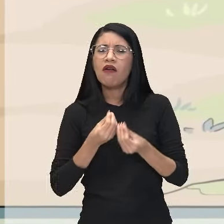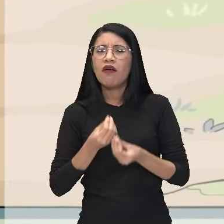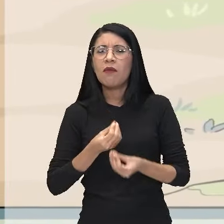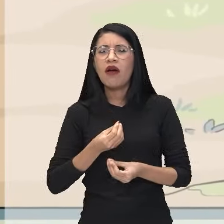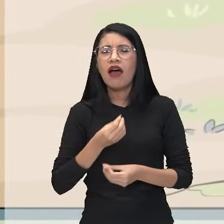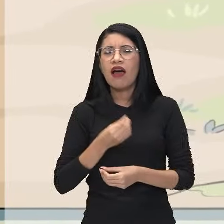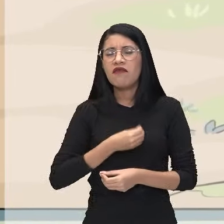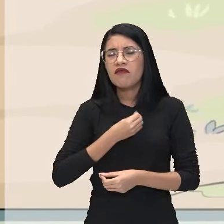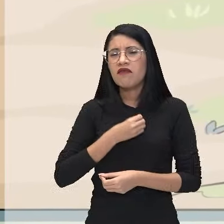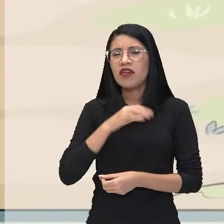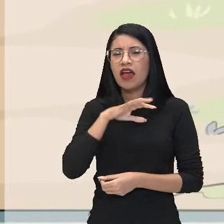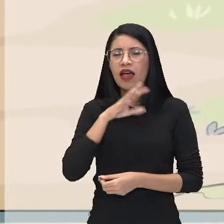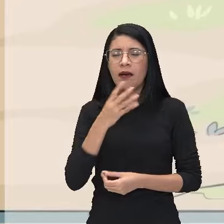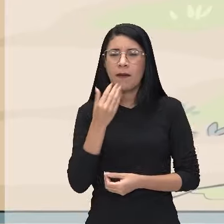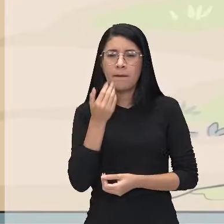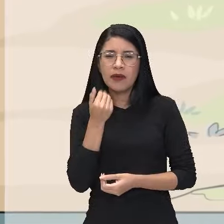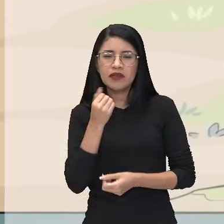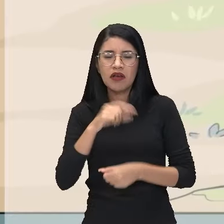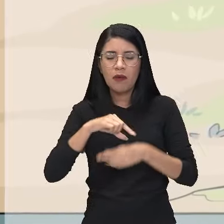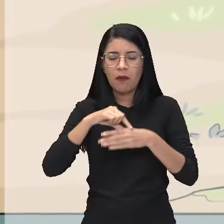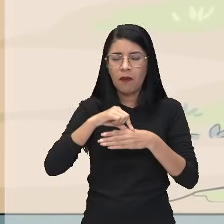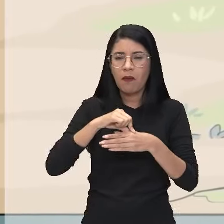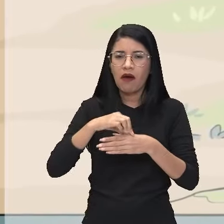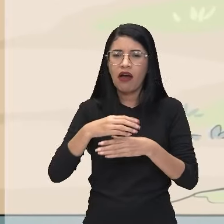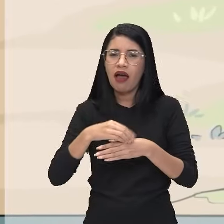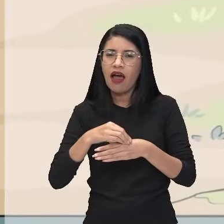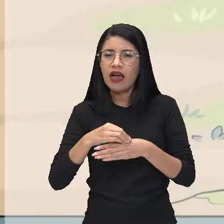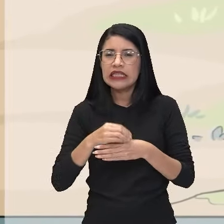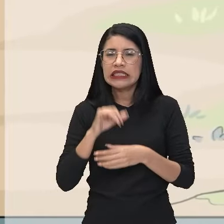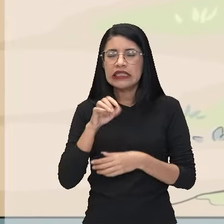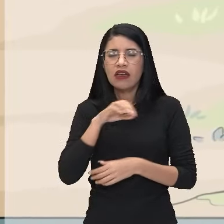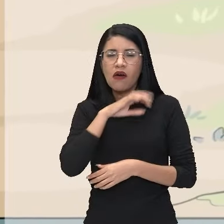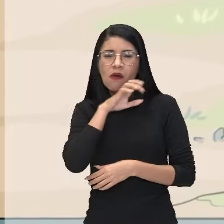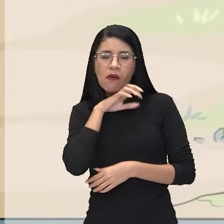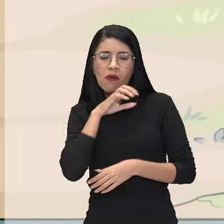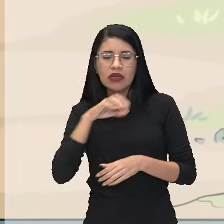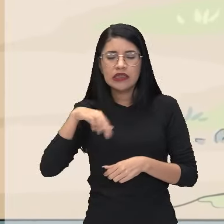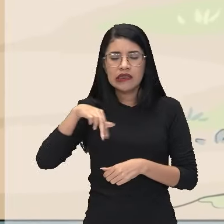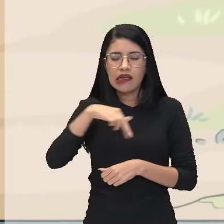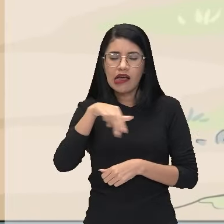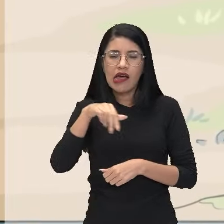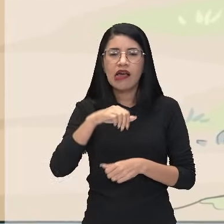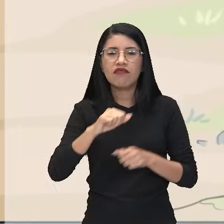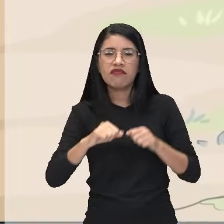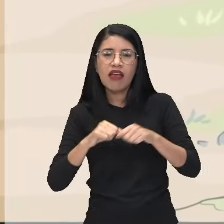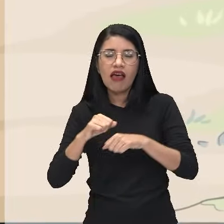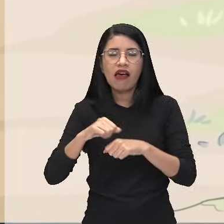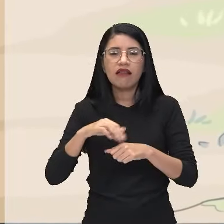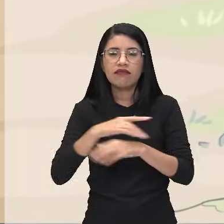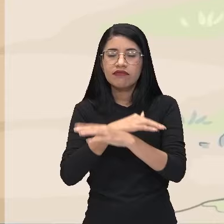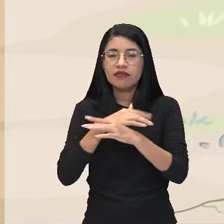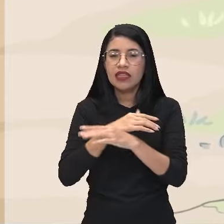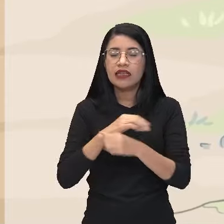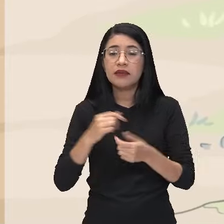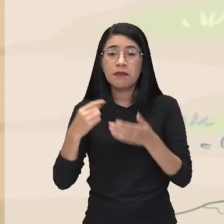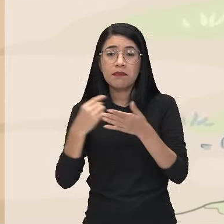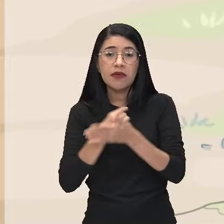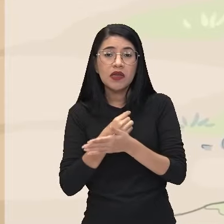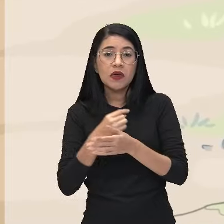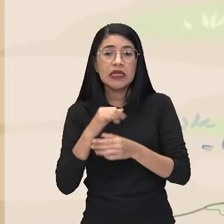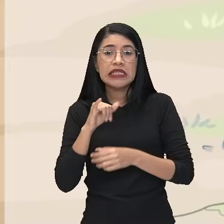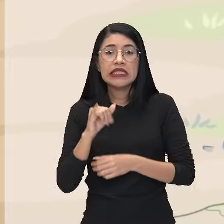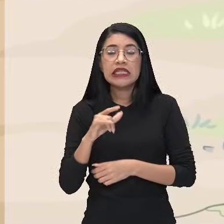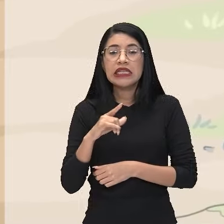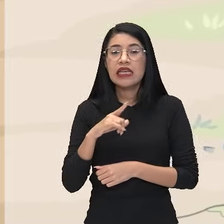canivais? Você ainda tinha muita onça andando pela cidade, perguntou se eu